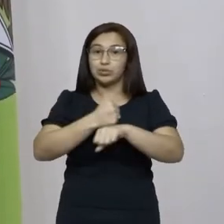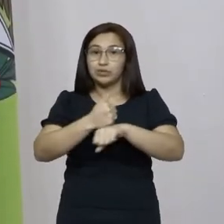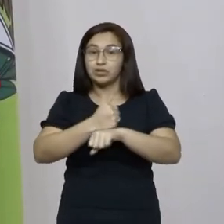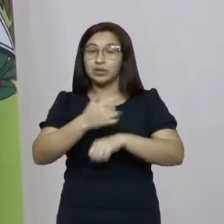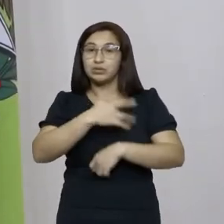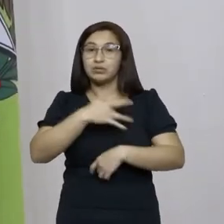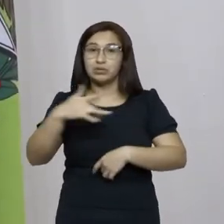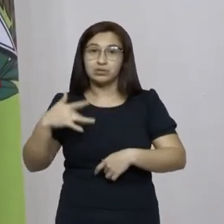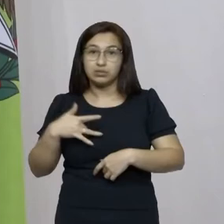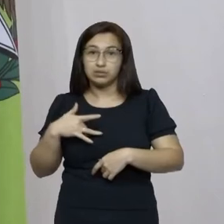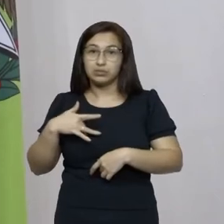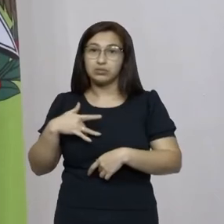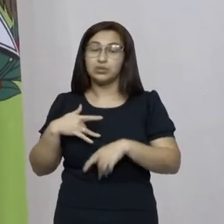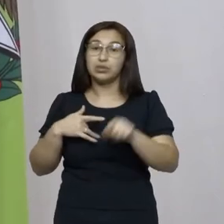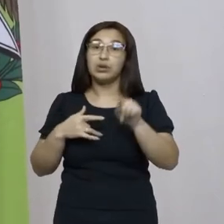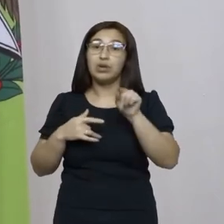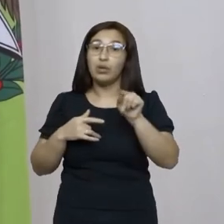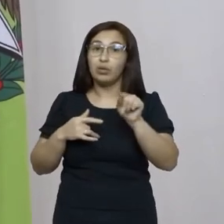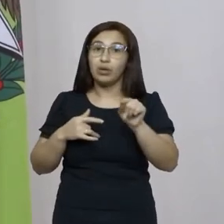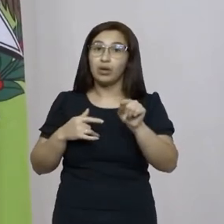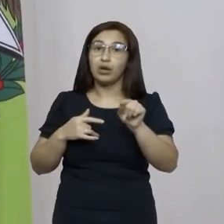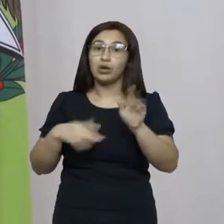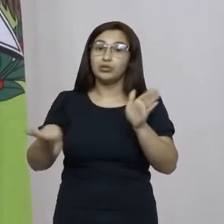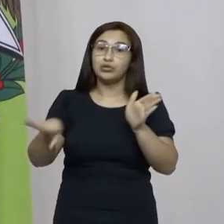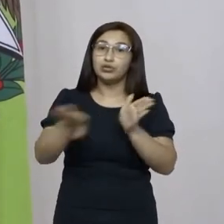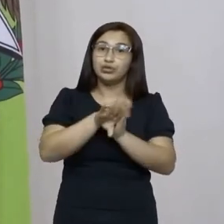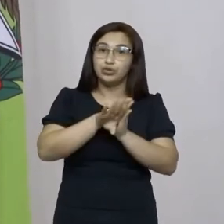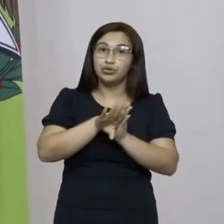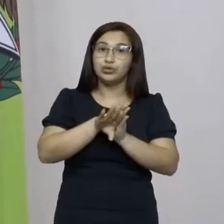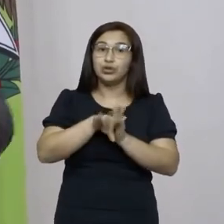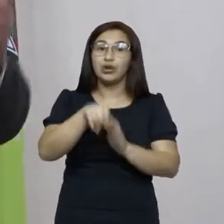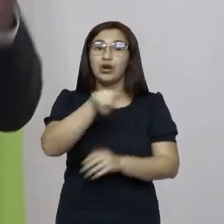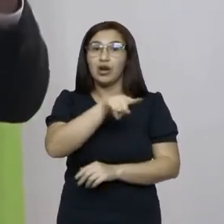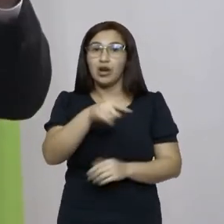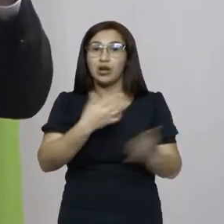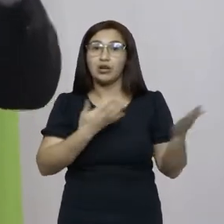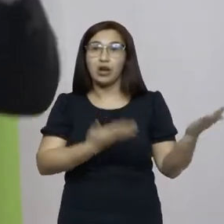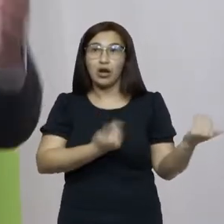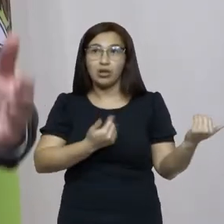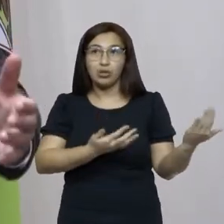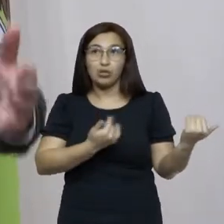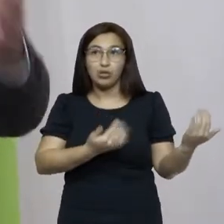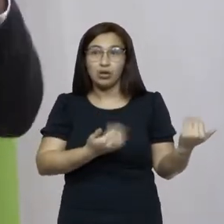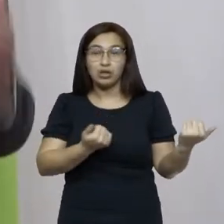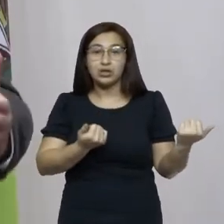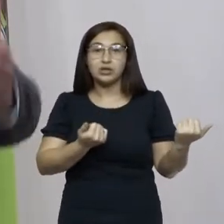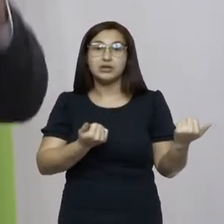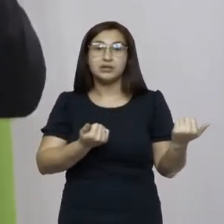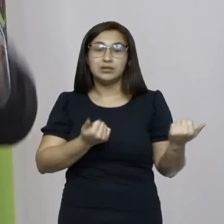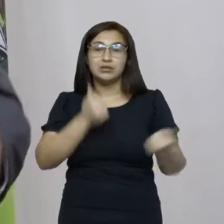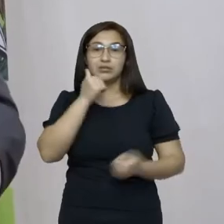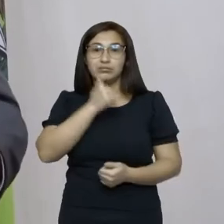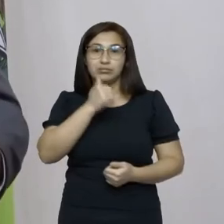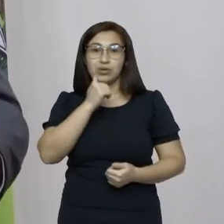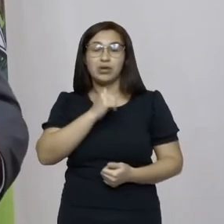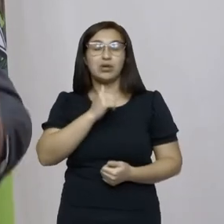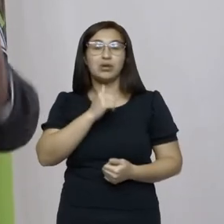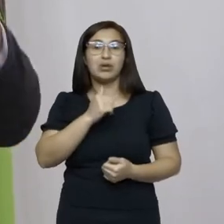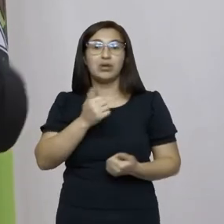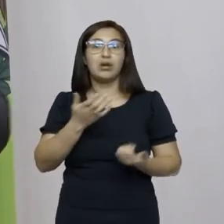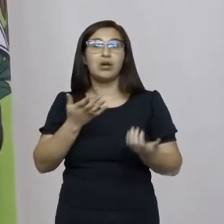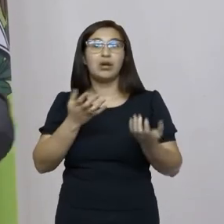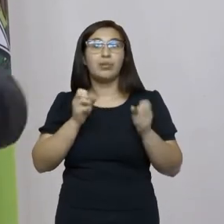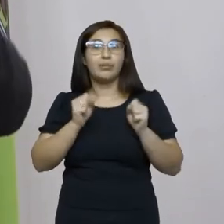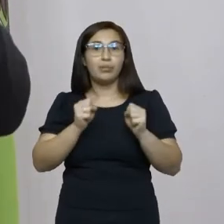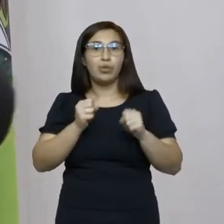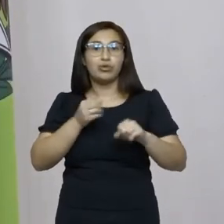e que isso daí vai chegar na mão de adolescentes que vão ter acesso a